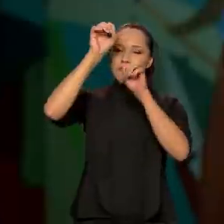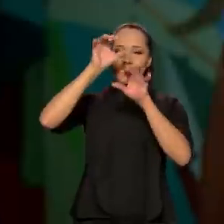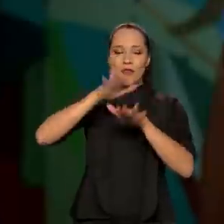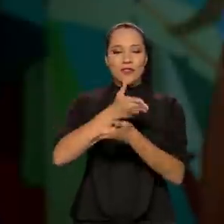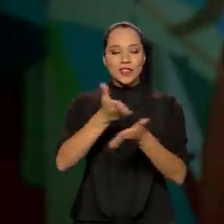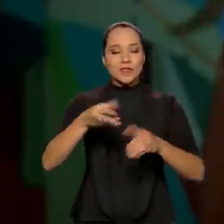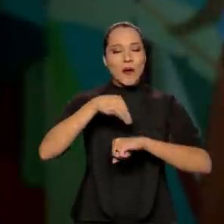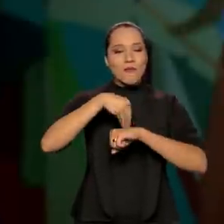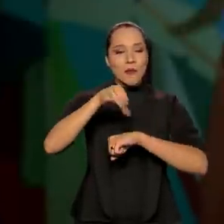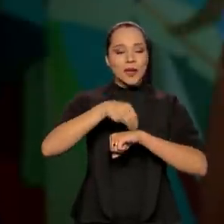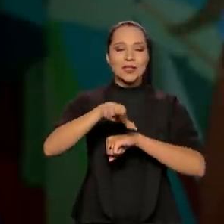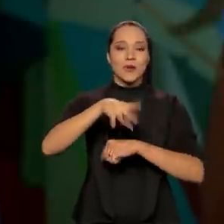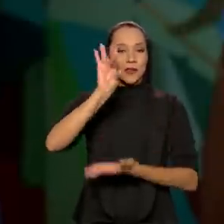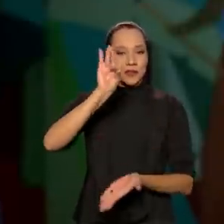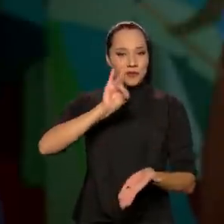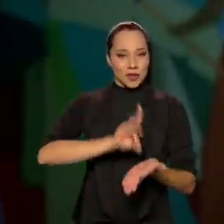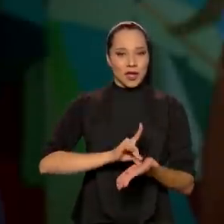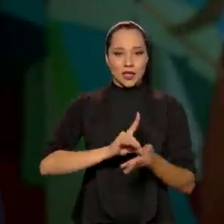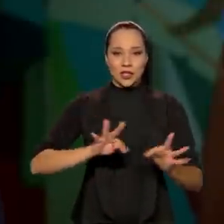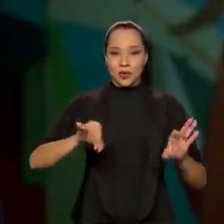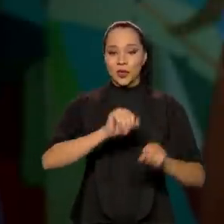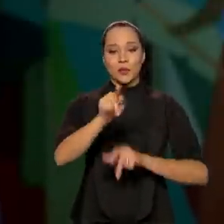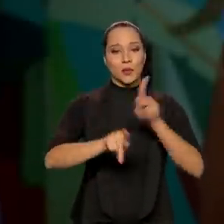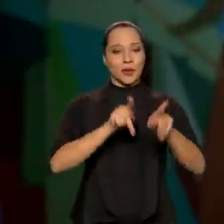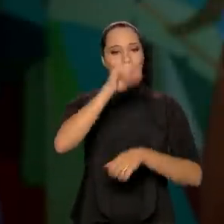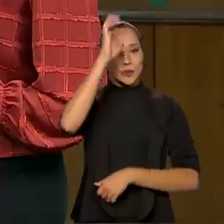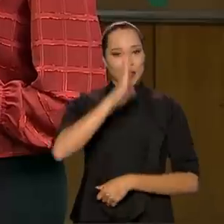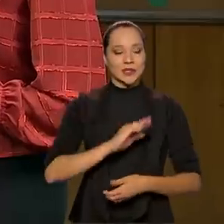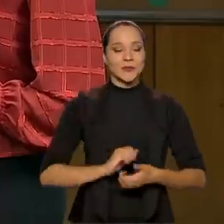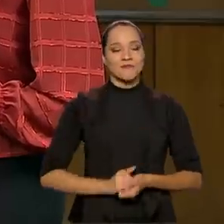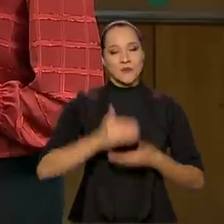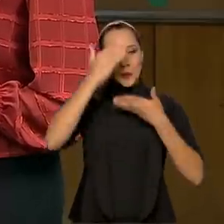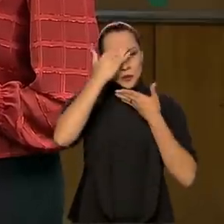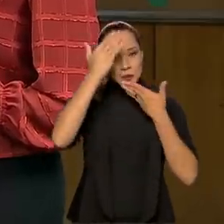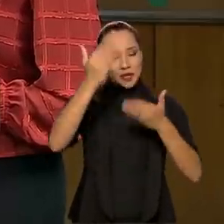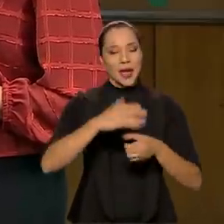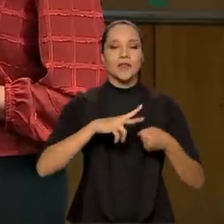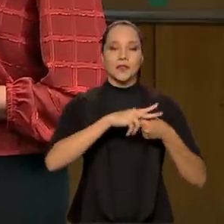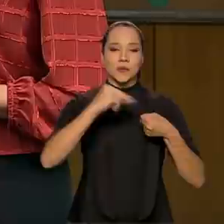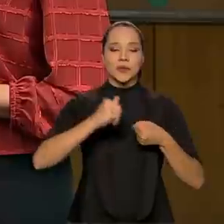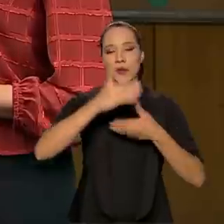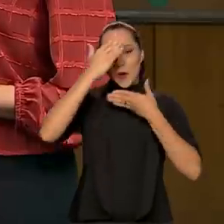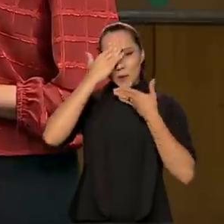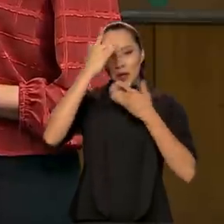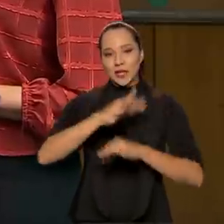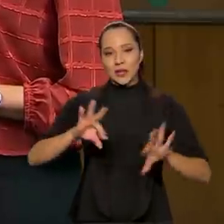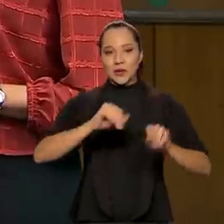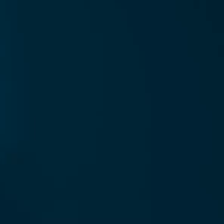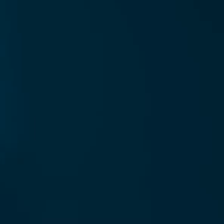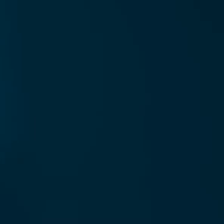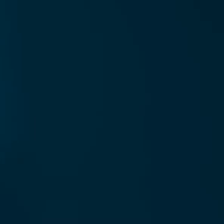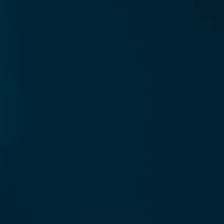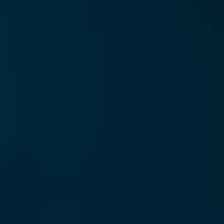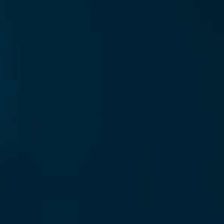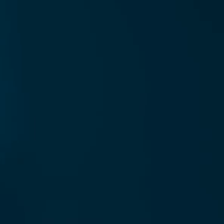levar a informação de verdade a toda a população brasileira. Muito obrigado a Voz do Brasil, muito obrigado a todos os servidores.